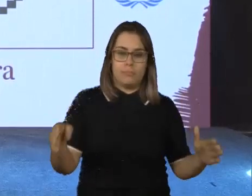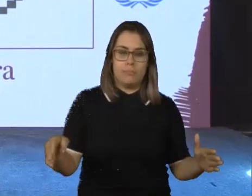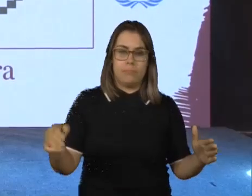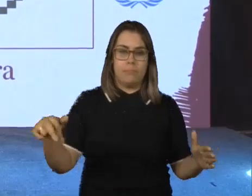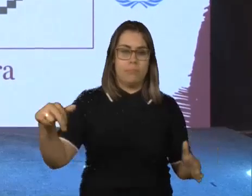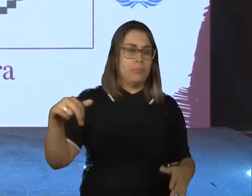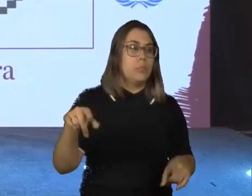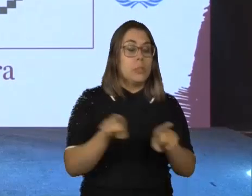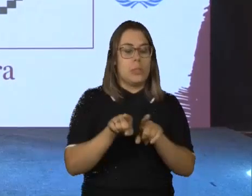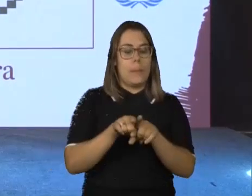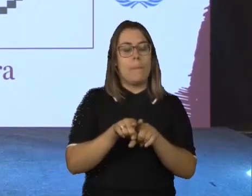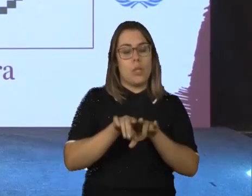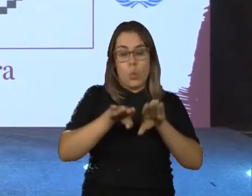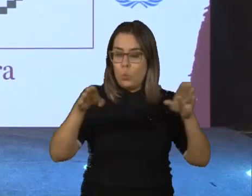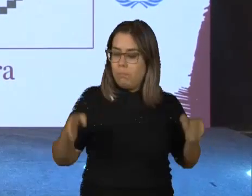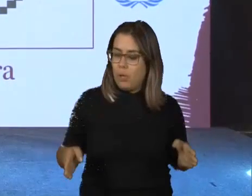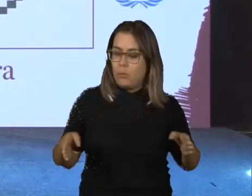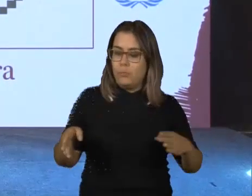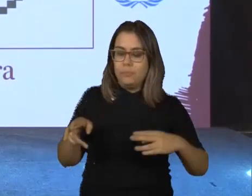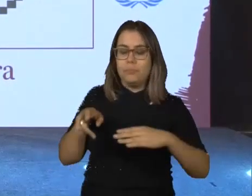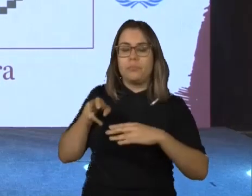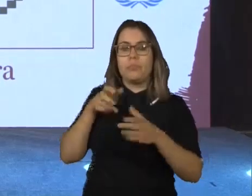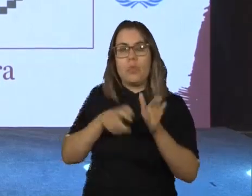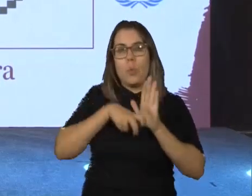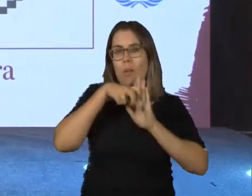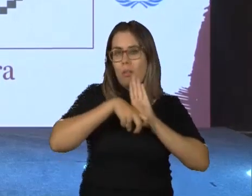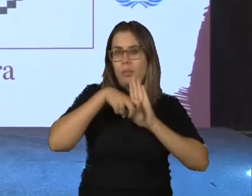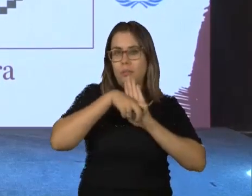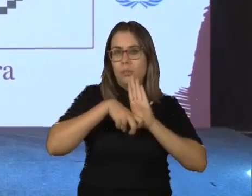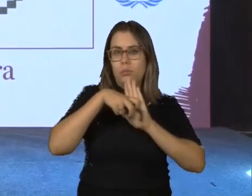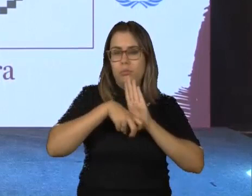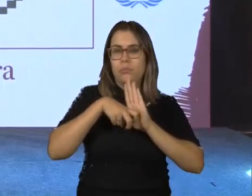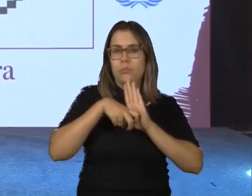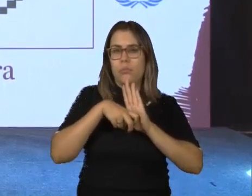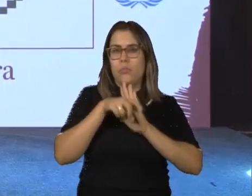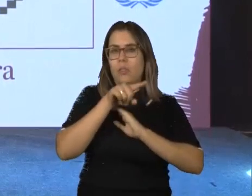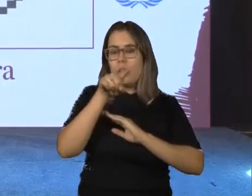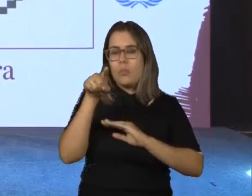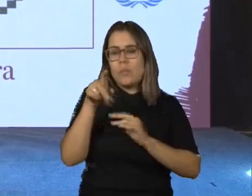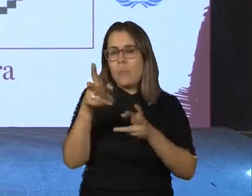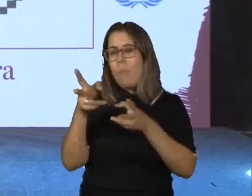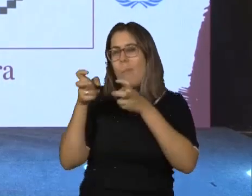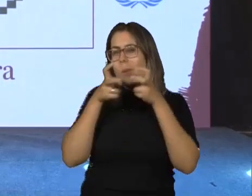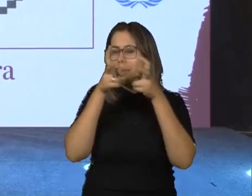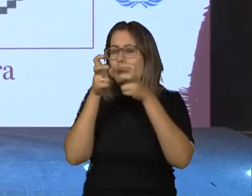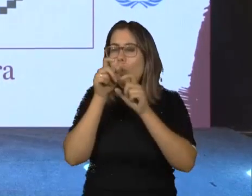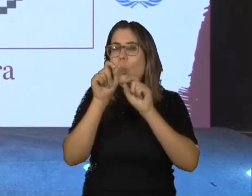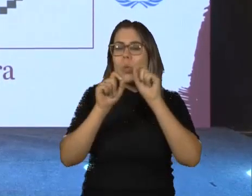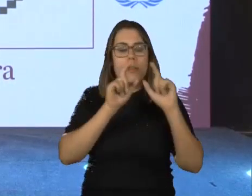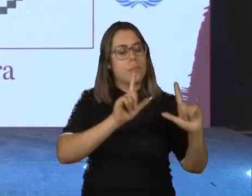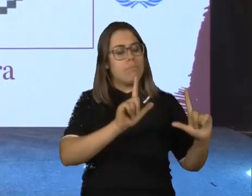Tem um cadeirante lá em cima já e tem uma porta de passagem. Eu quero que vocês entendam só o seguinte com essa imagem.